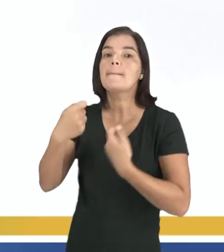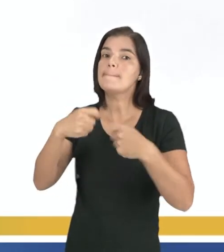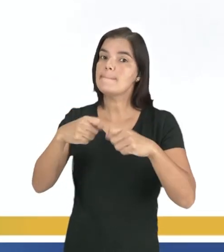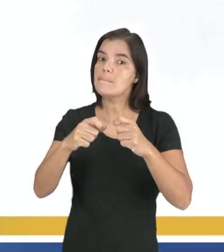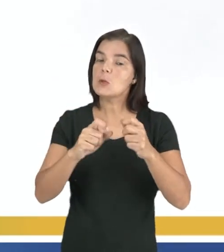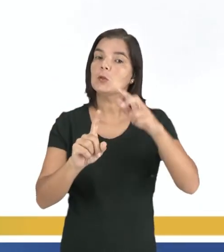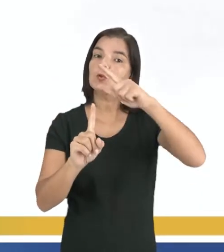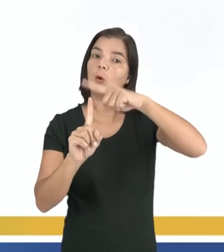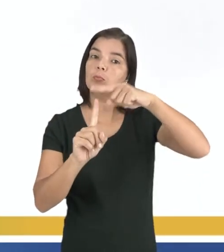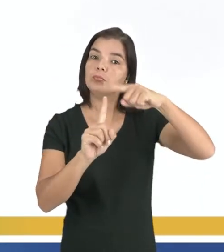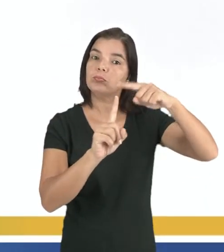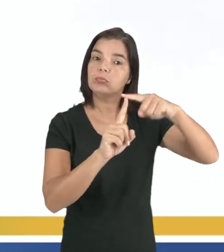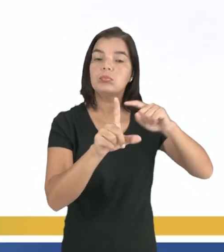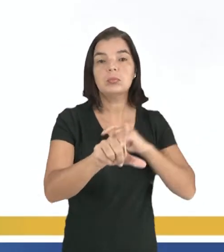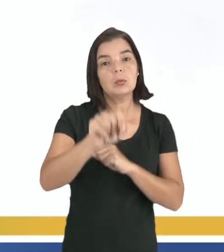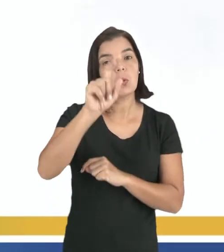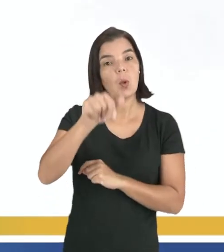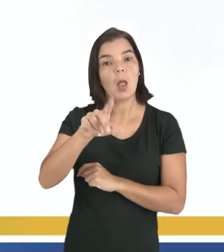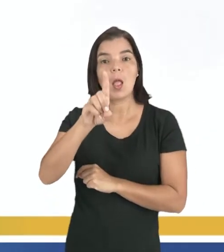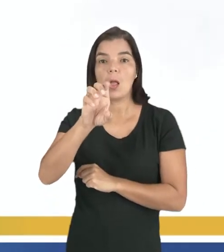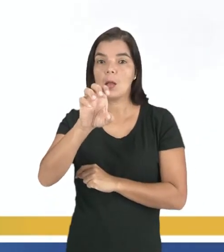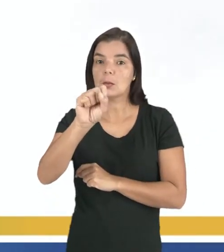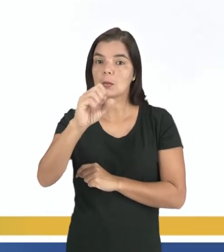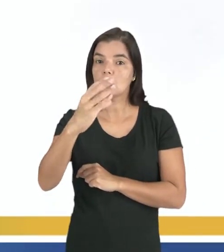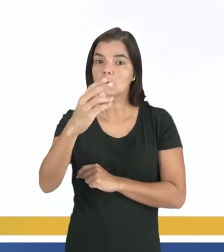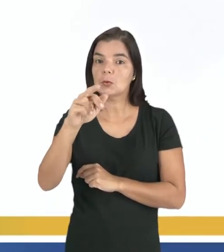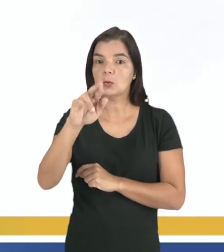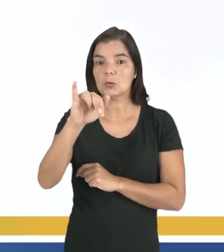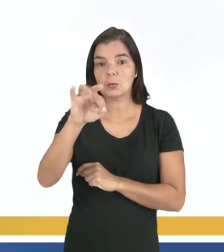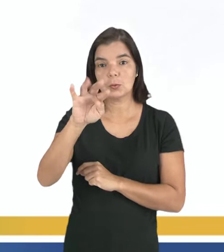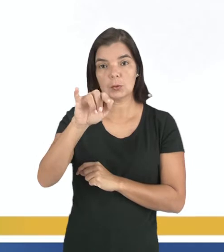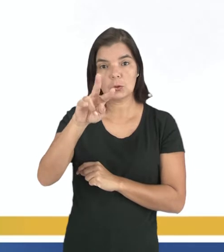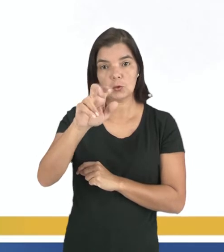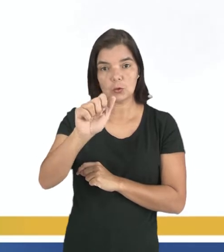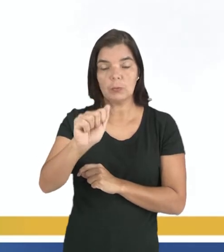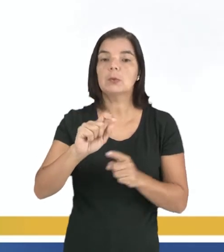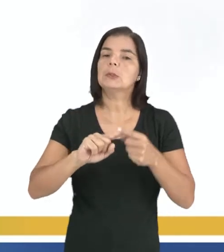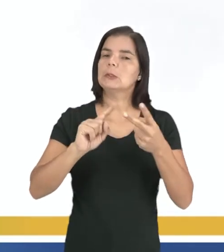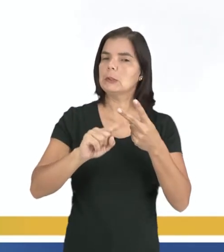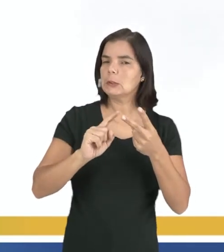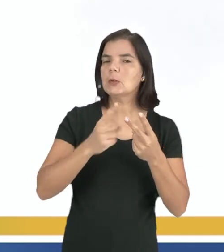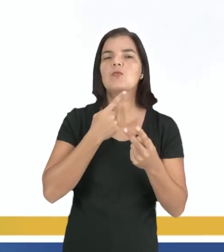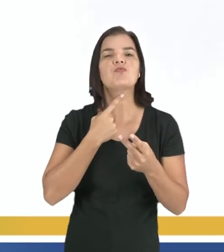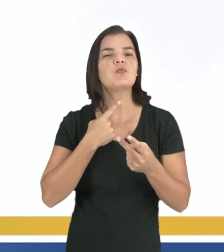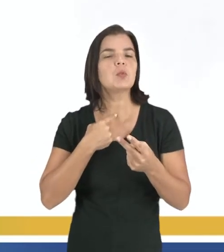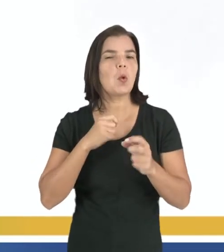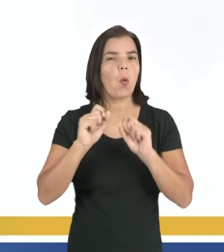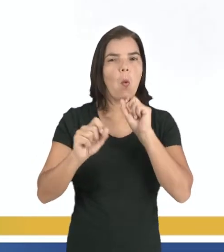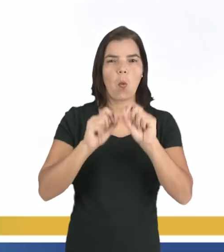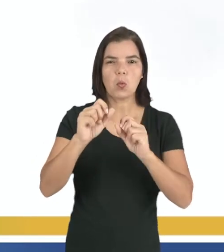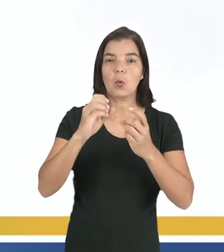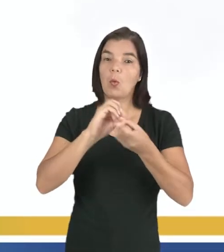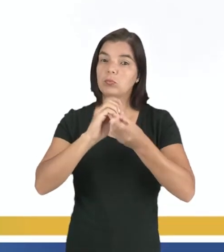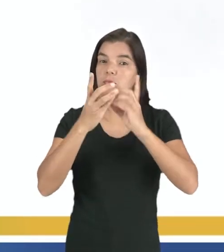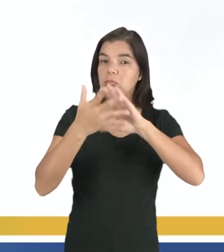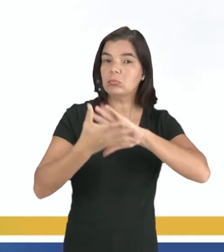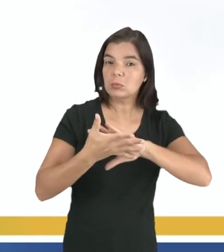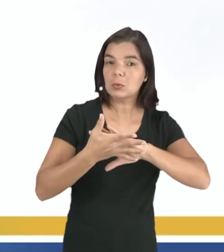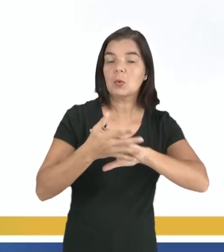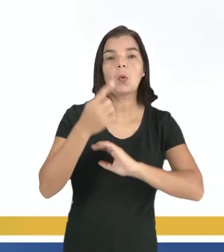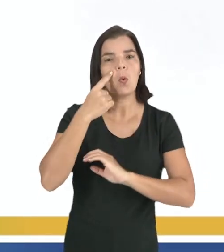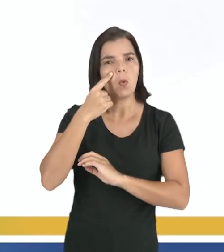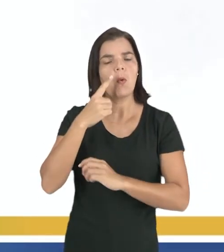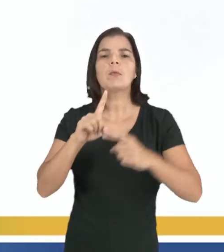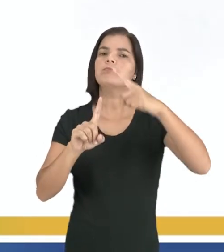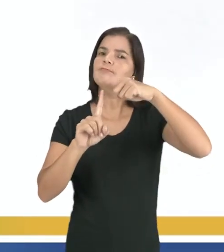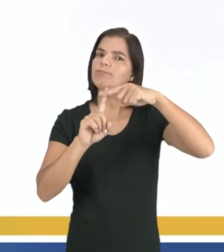tipologia que você deve escolher é a descritiva. Se por outro lado, você deseja marcar um diálogo, então a